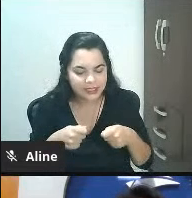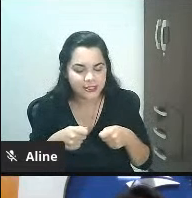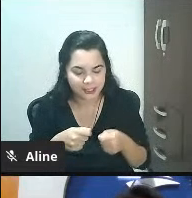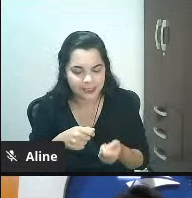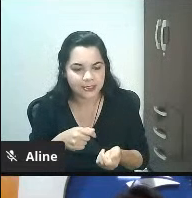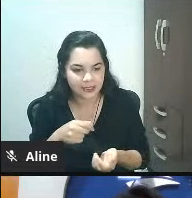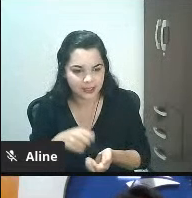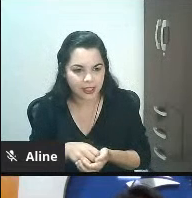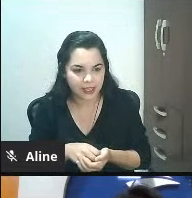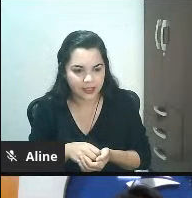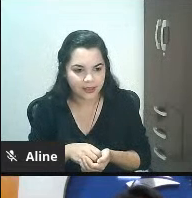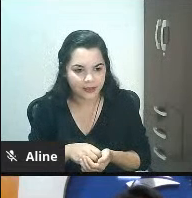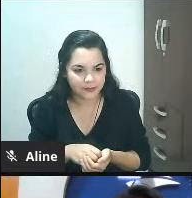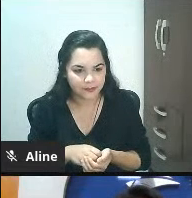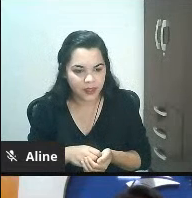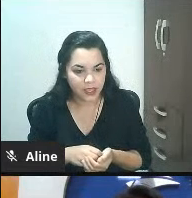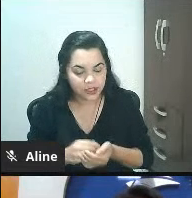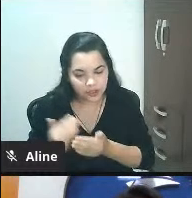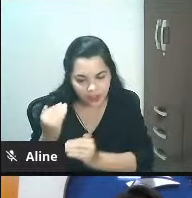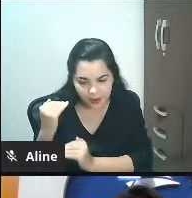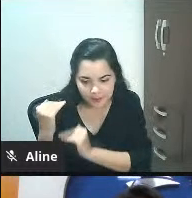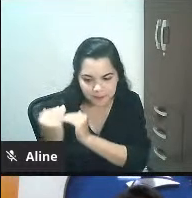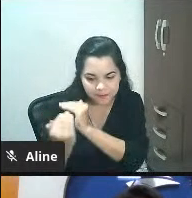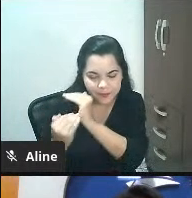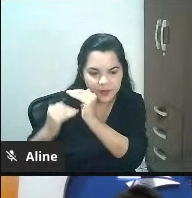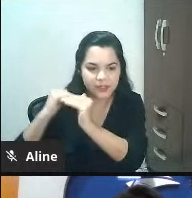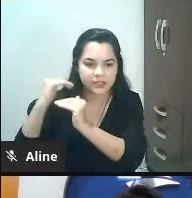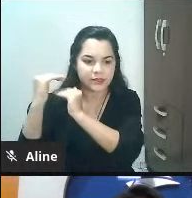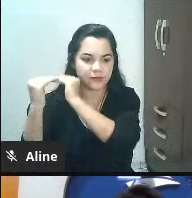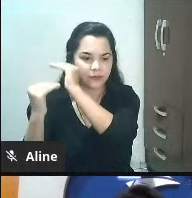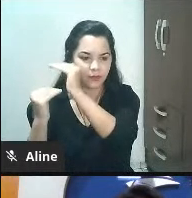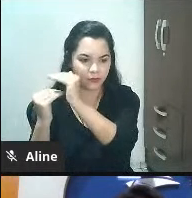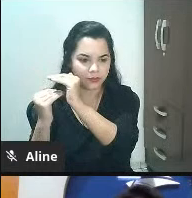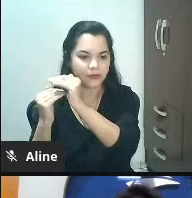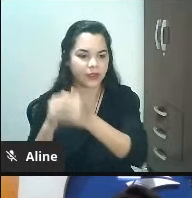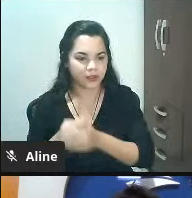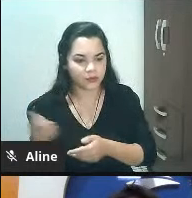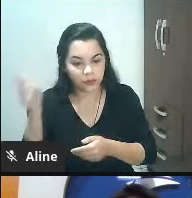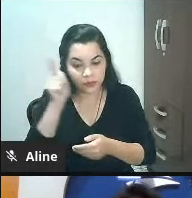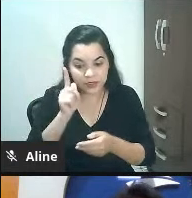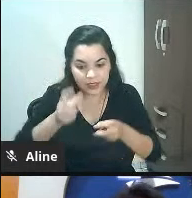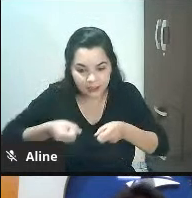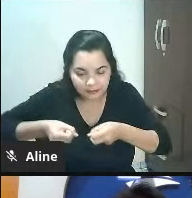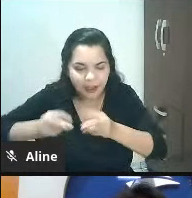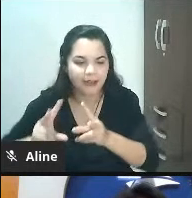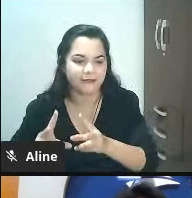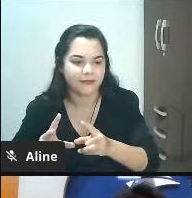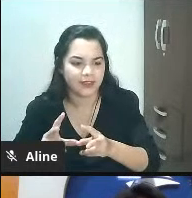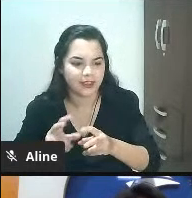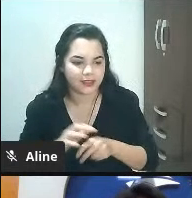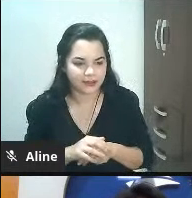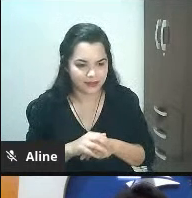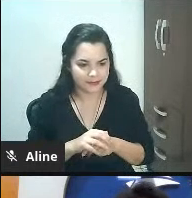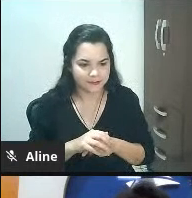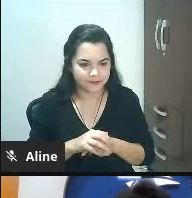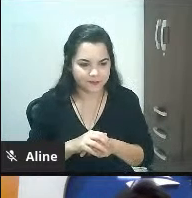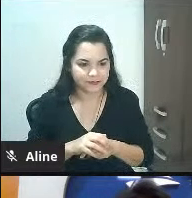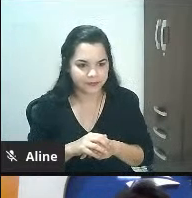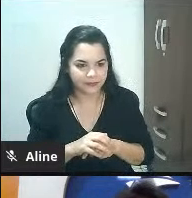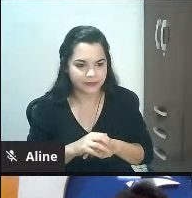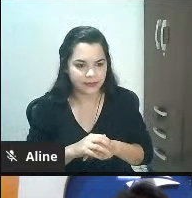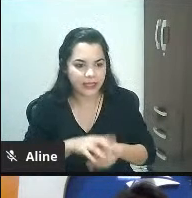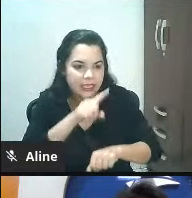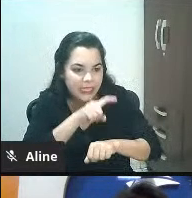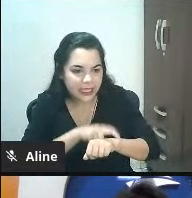Perceba que a gente está construindo uma coisa para chegar lá em cima e colocar uma cerejinha no bolo chamada fechamento. E pós-venda é alguma coisa que eu vou